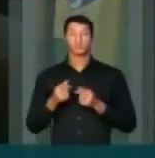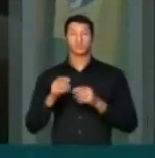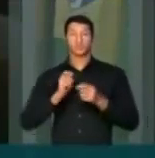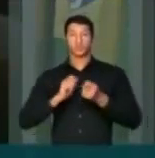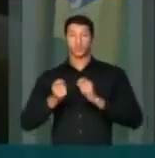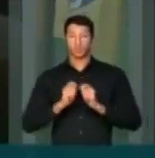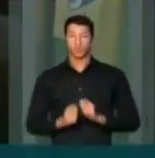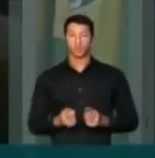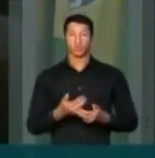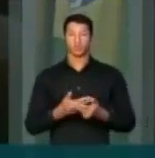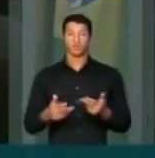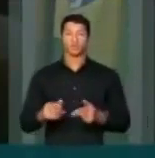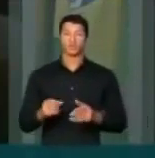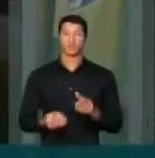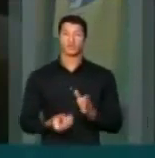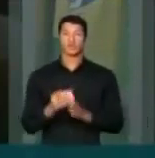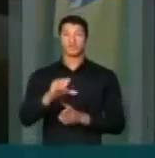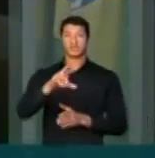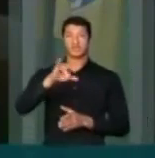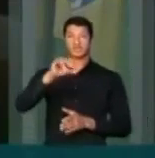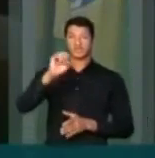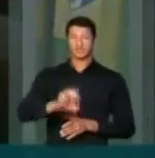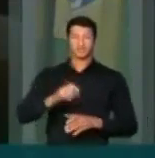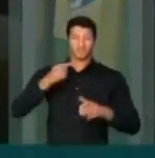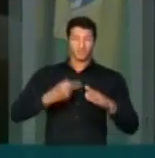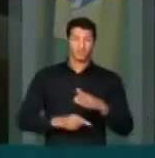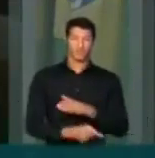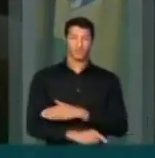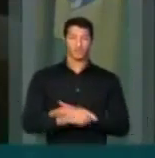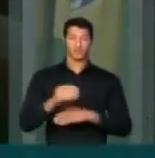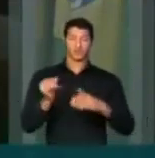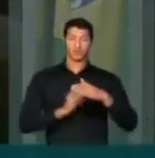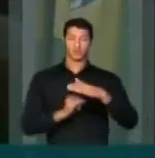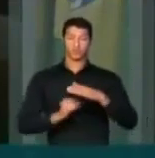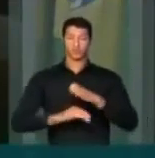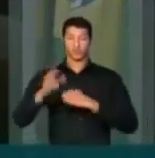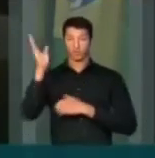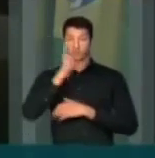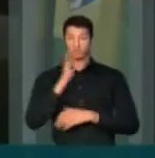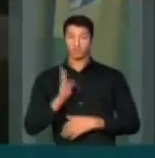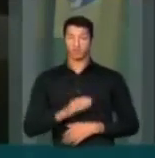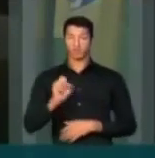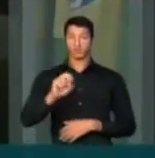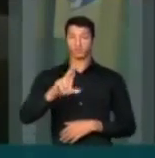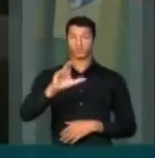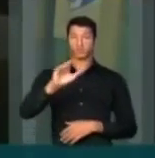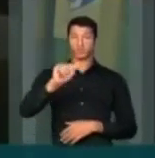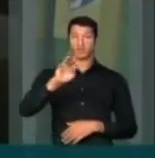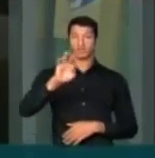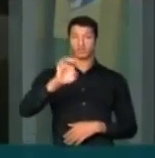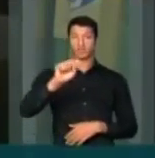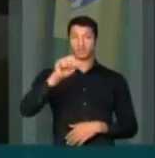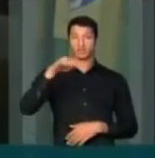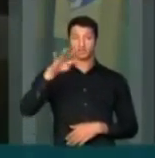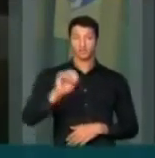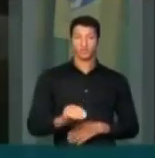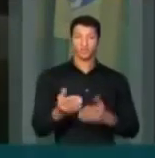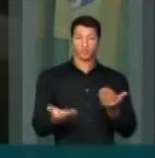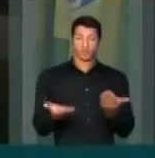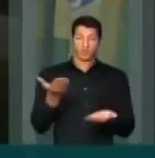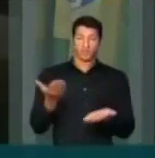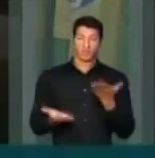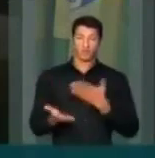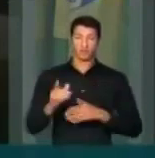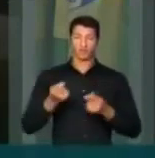econômica, crise gravíssima na indústria brasileira, sucateamento, a balança